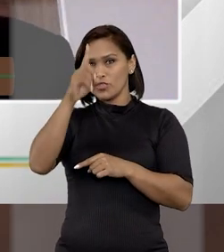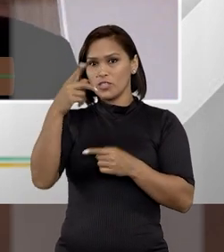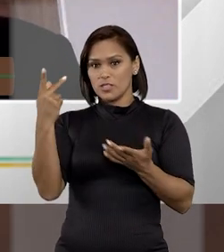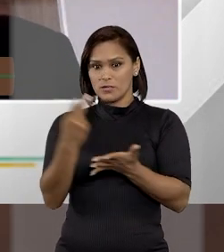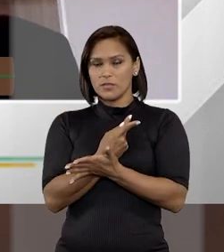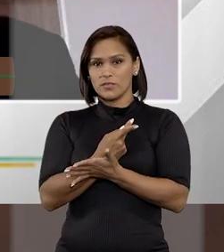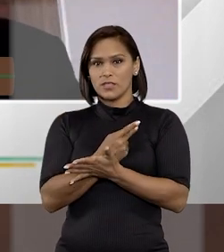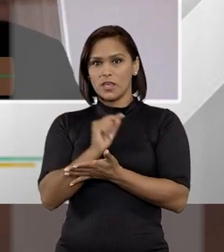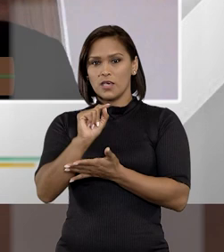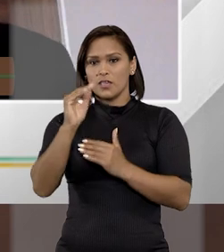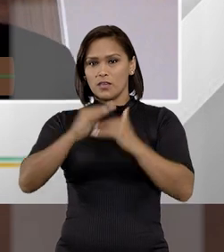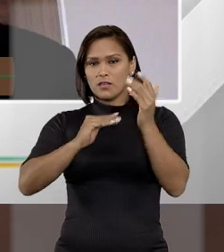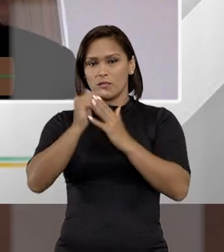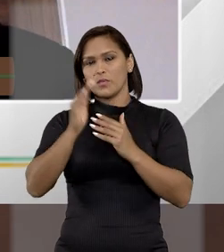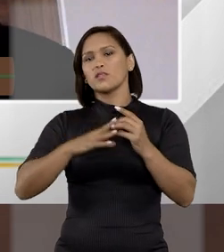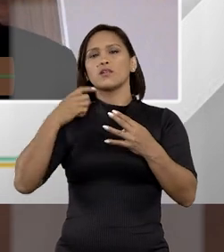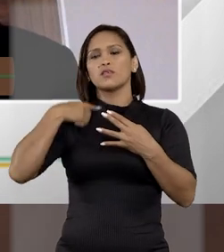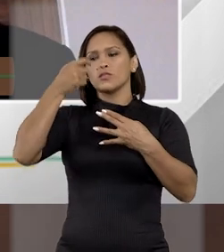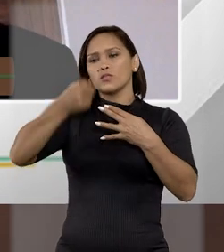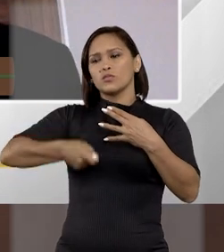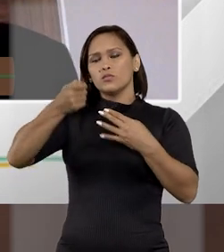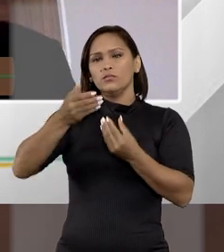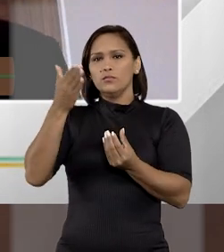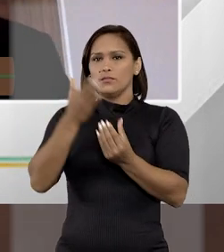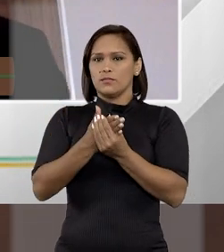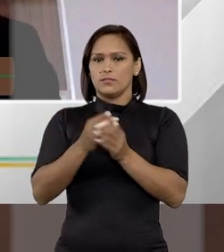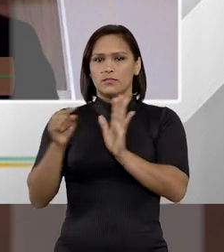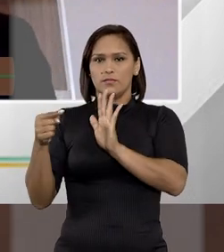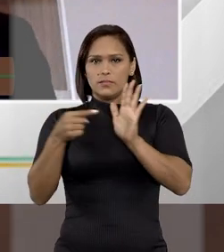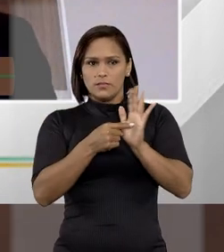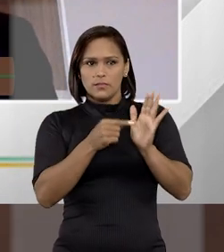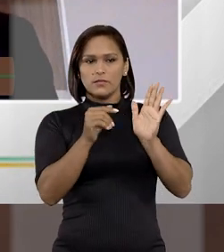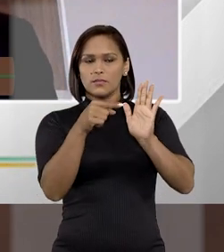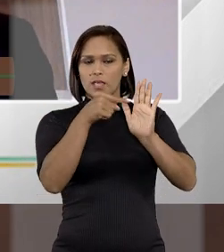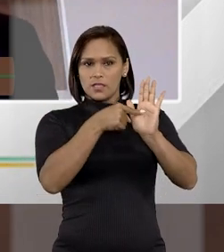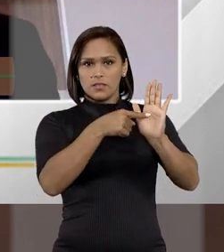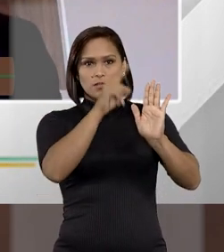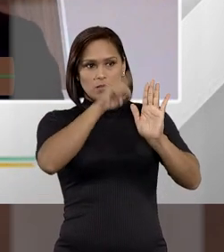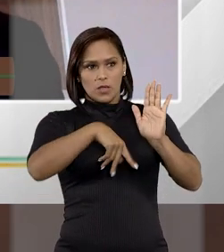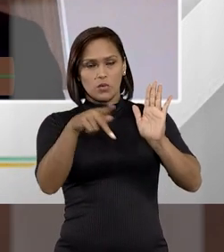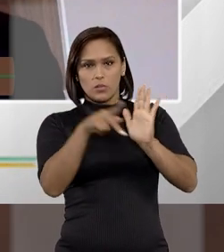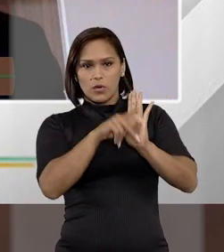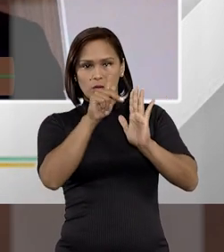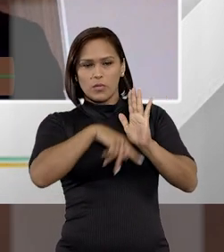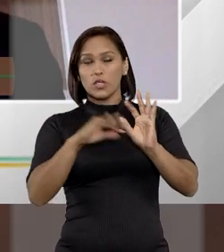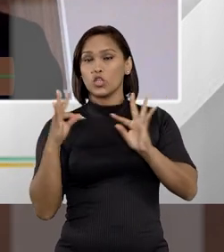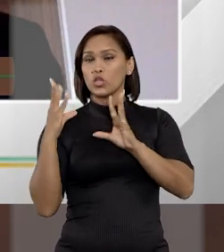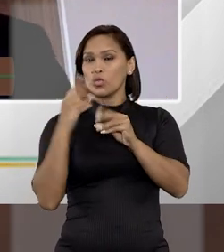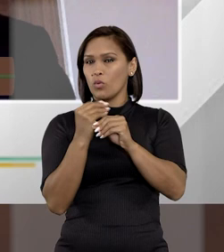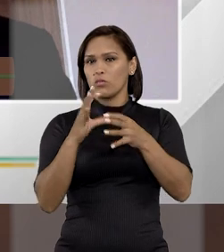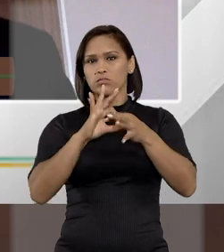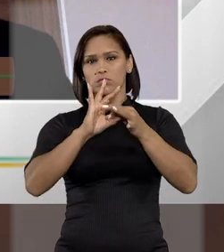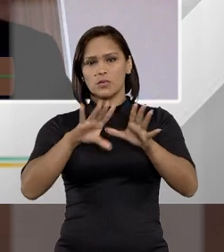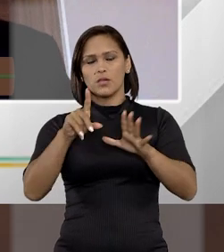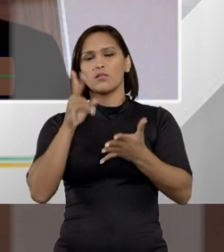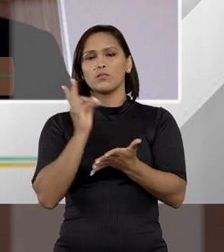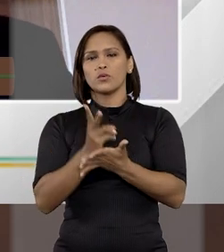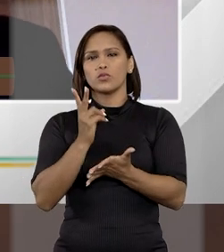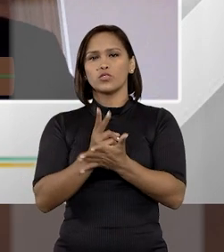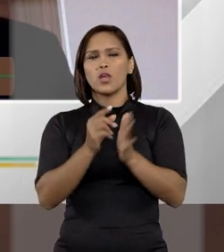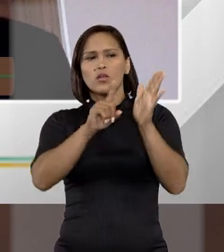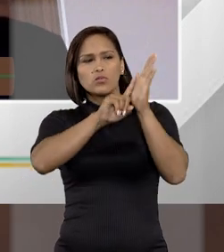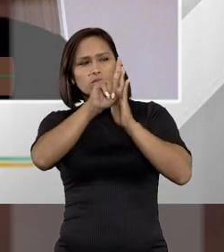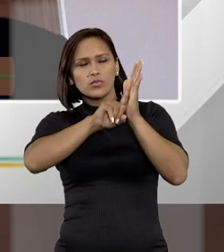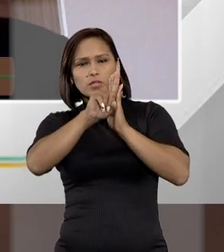dez dias para isso. Então, a competência do juiz da causa, ela tem início com o recebimento da denúncia da queixa e ele tem total liberdade para